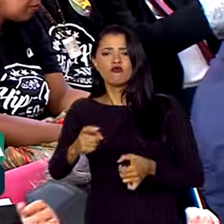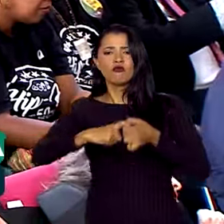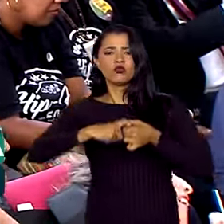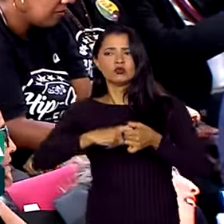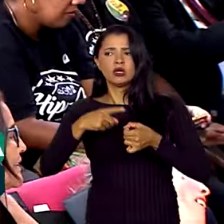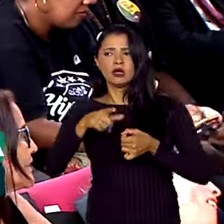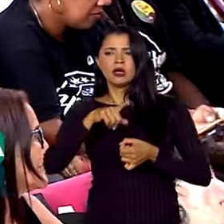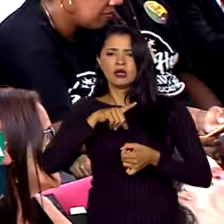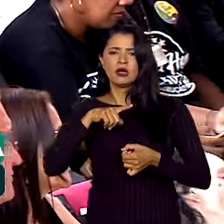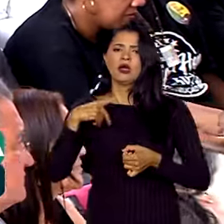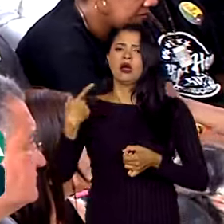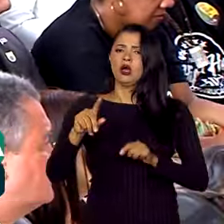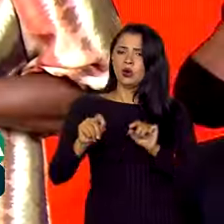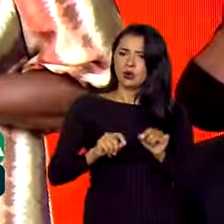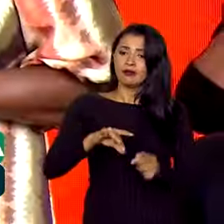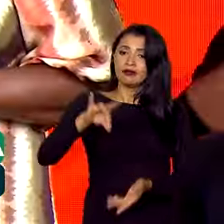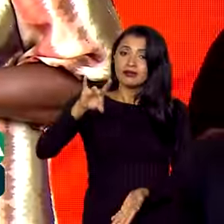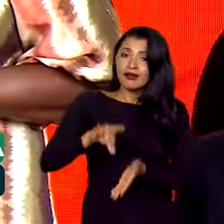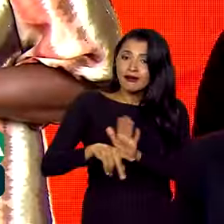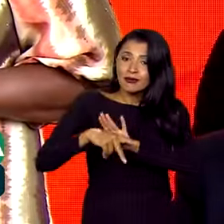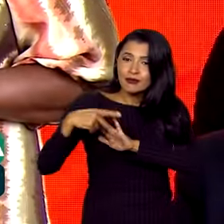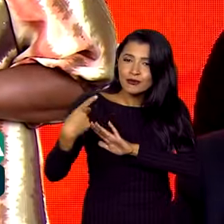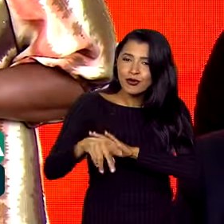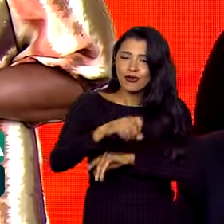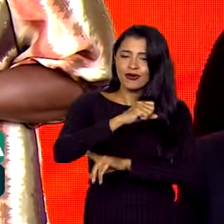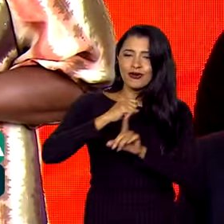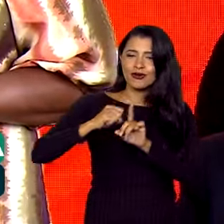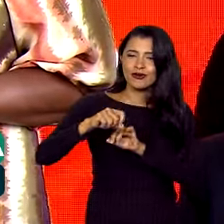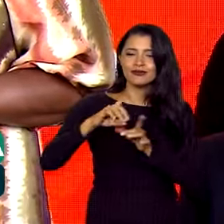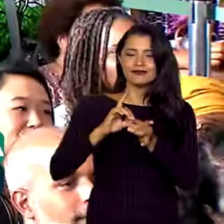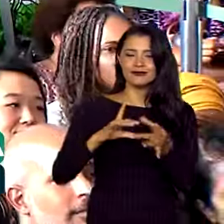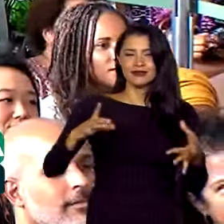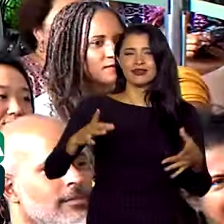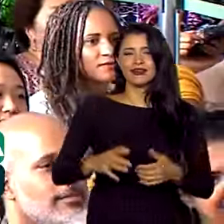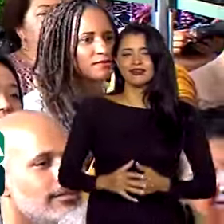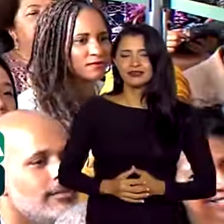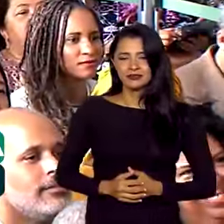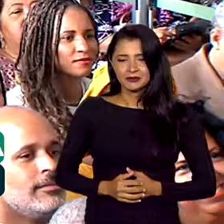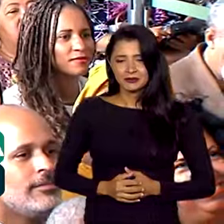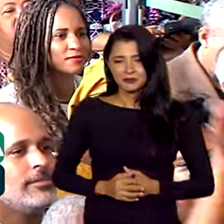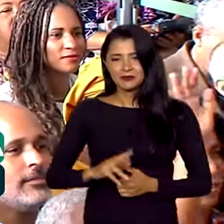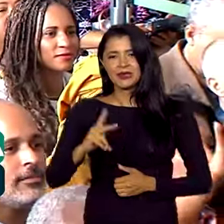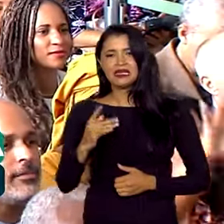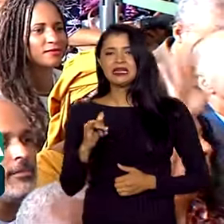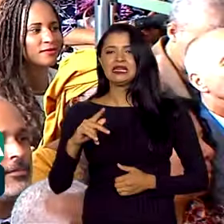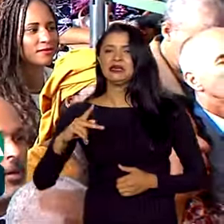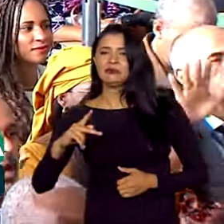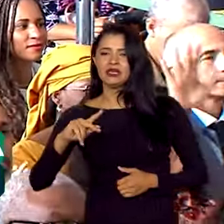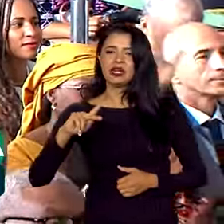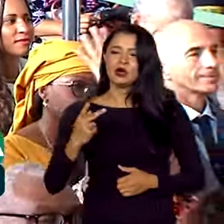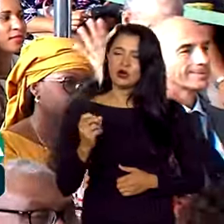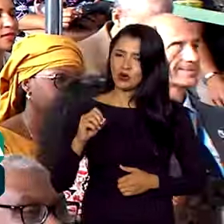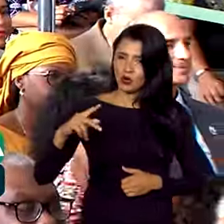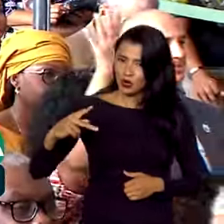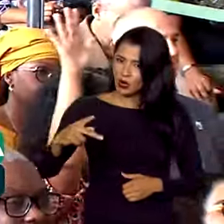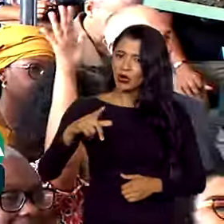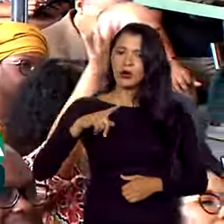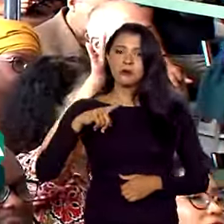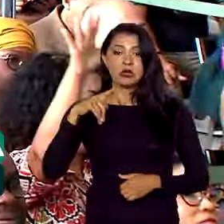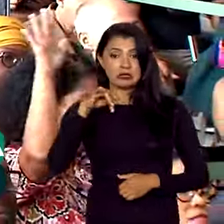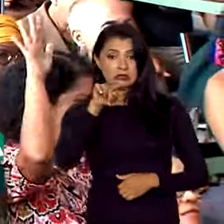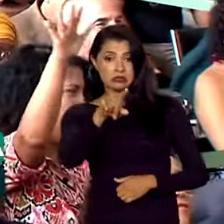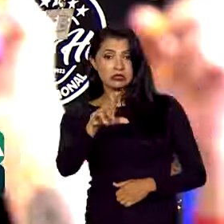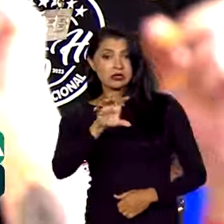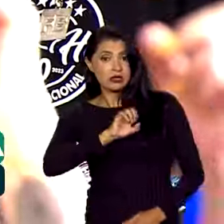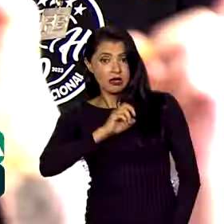aquilo que é a realidade de uma sociedade democrática. Hip-hop! Hip-hop! Se tu ama essa